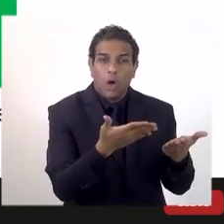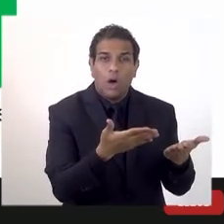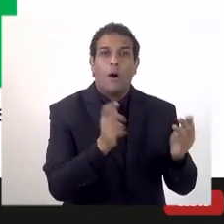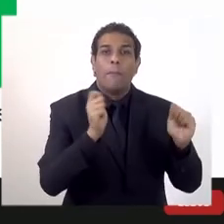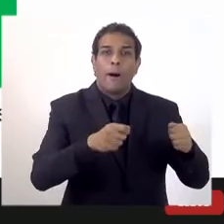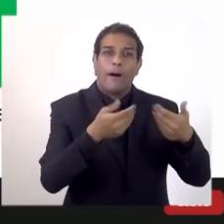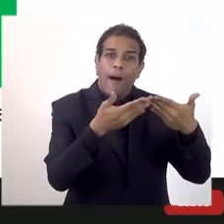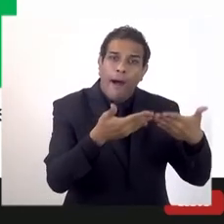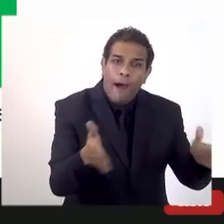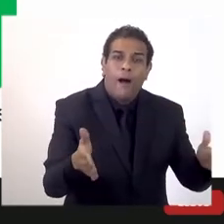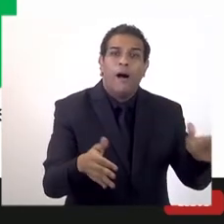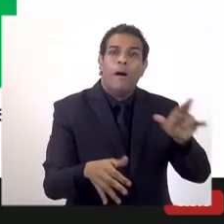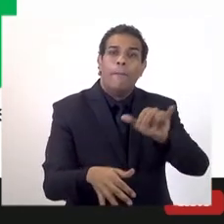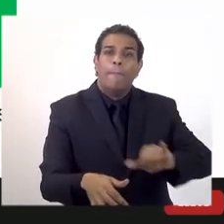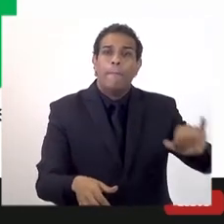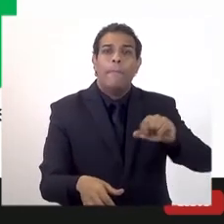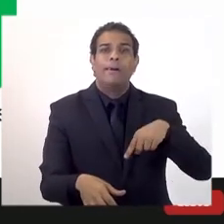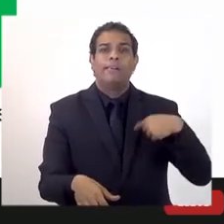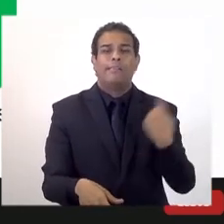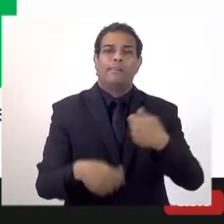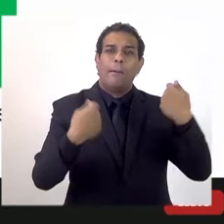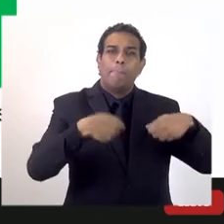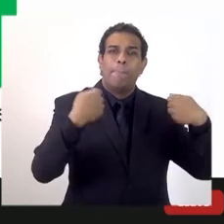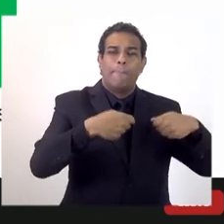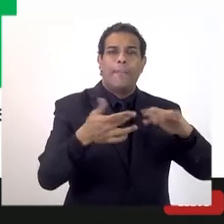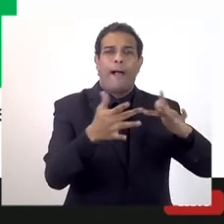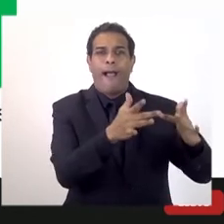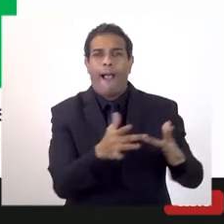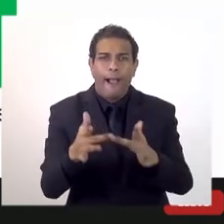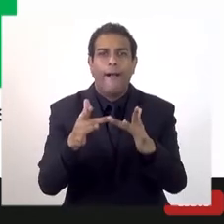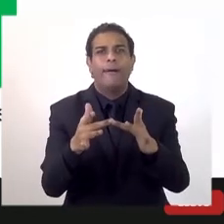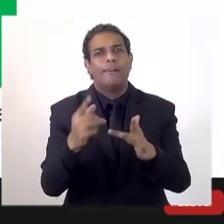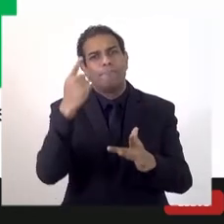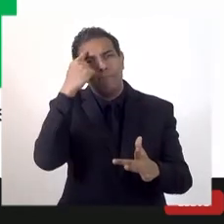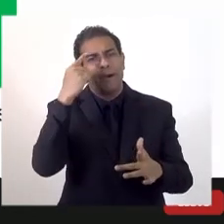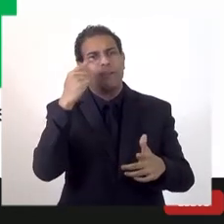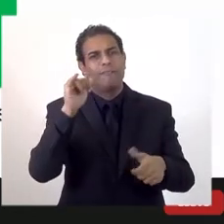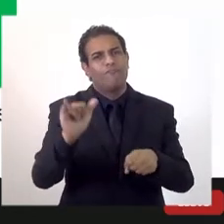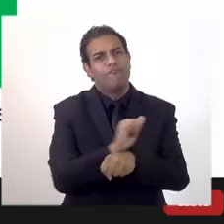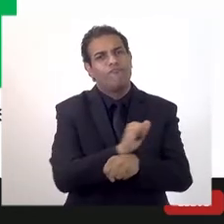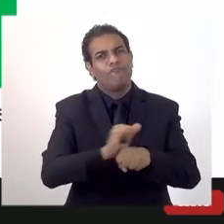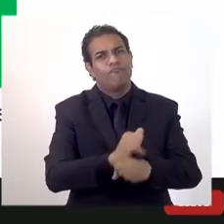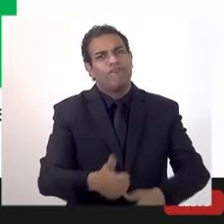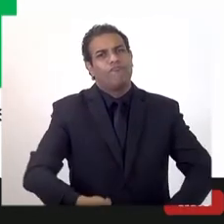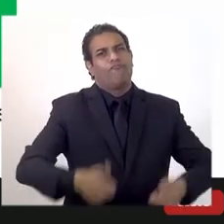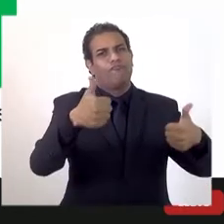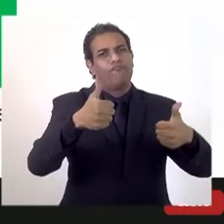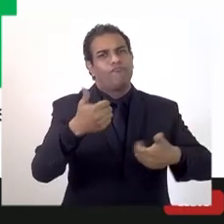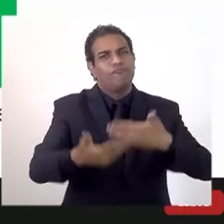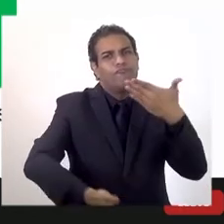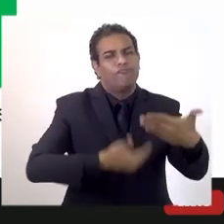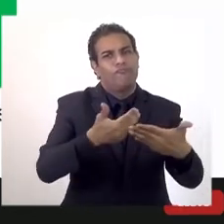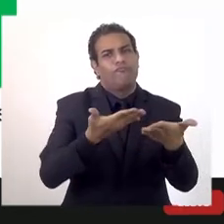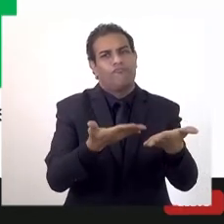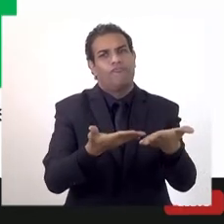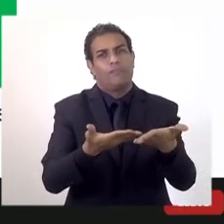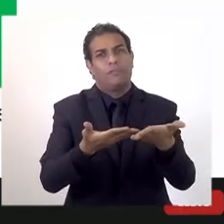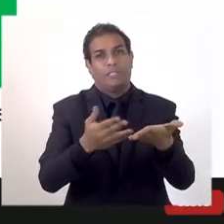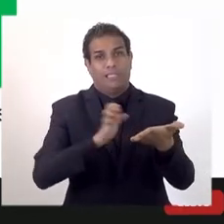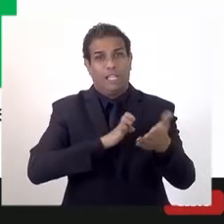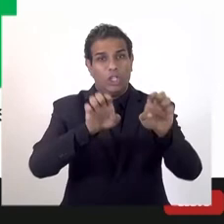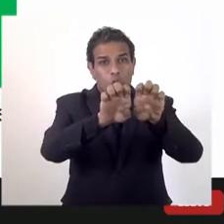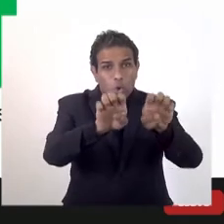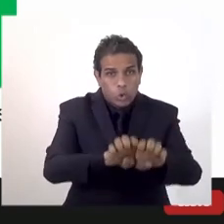pode aumentar muito, então a gente precisa estar mirando em bons exemplos. Eu acho que o Santartamino, no caso brasileiro, é um bom exemplo. Tem uma estrutura